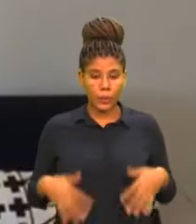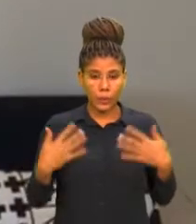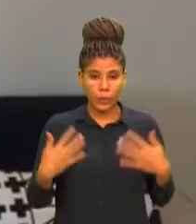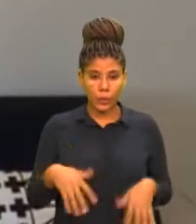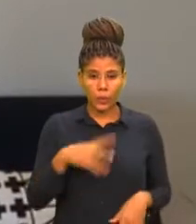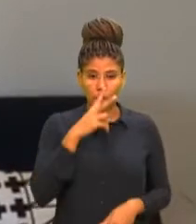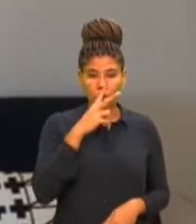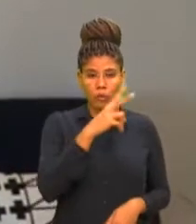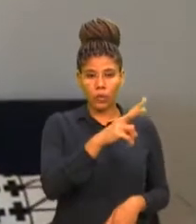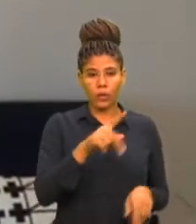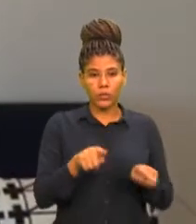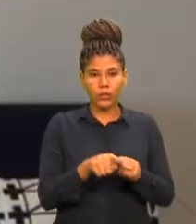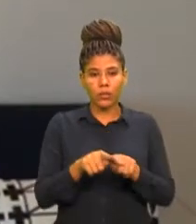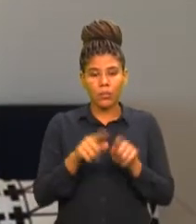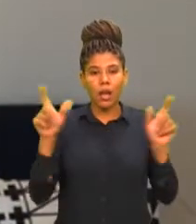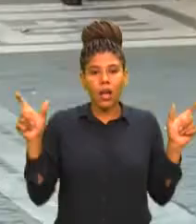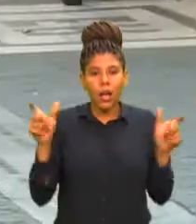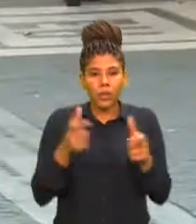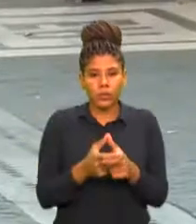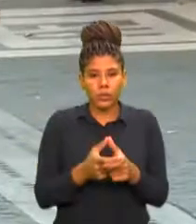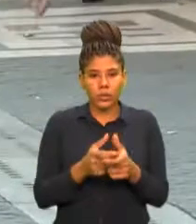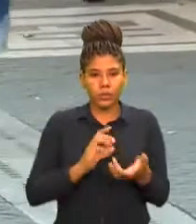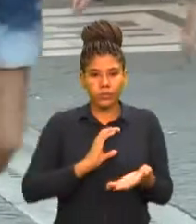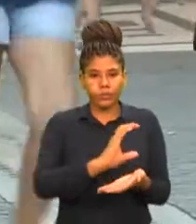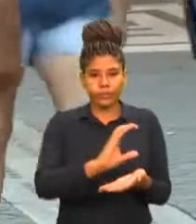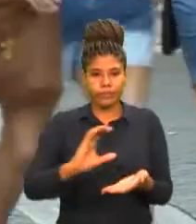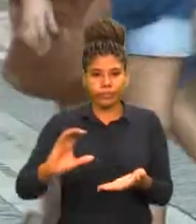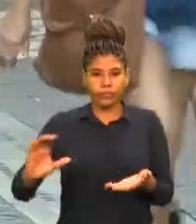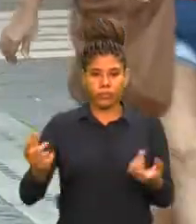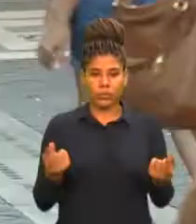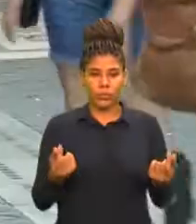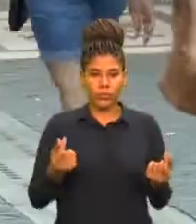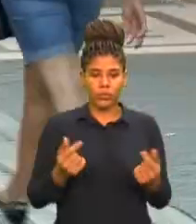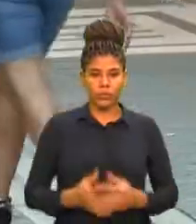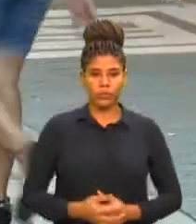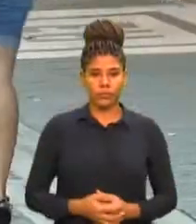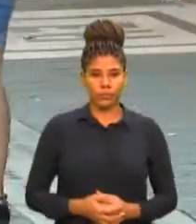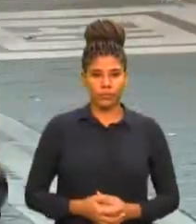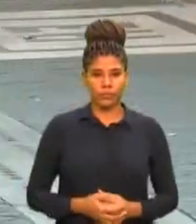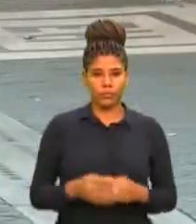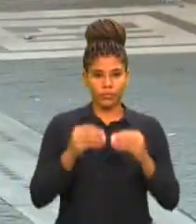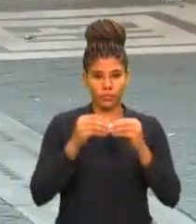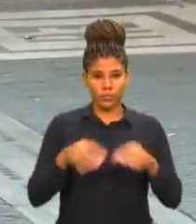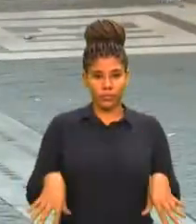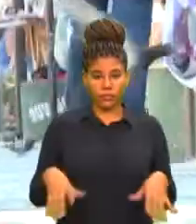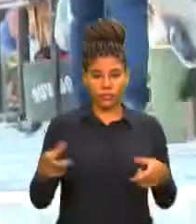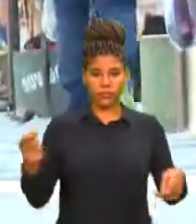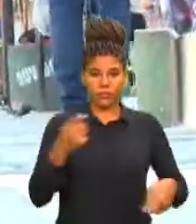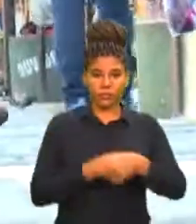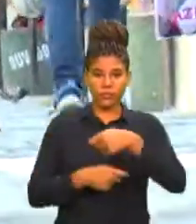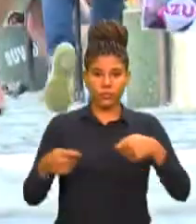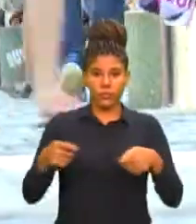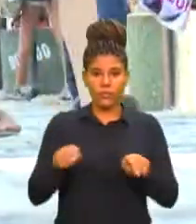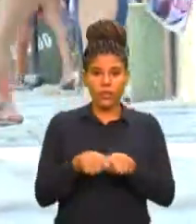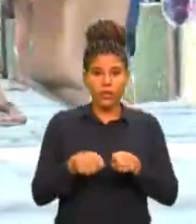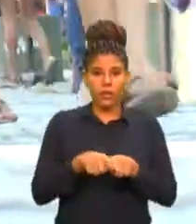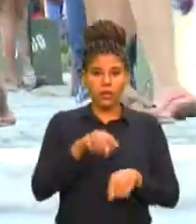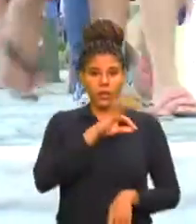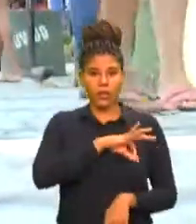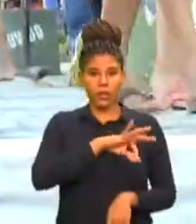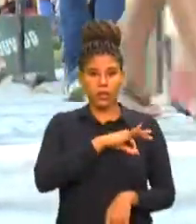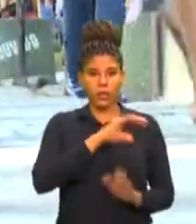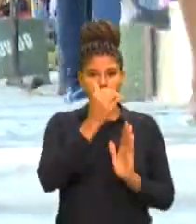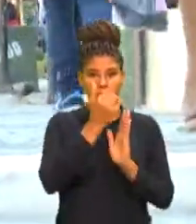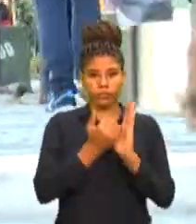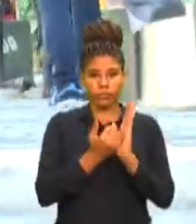como a redução do auxílio emergencial. O impacto econômico, com diminuição da renda e alta do desemprego, revela um